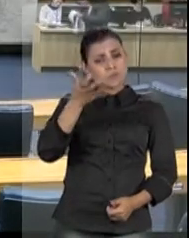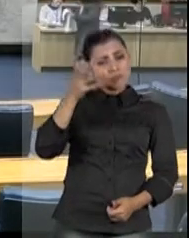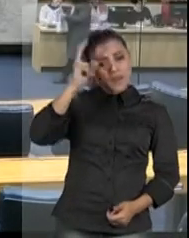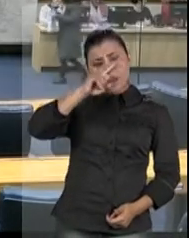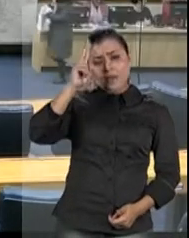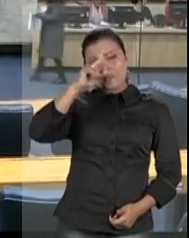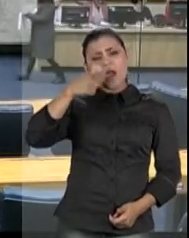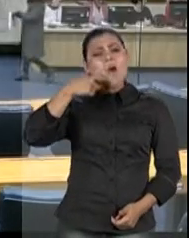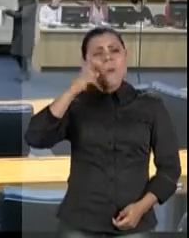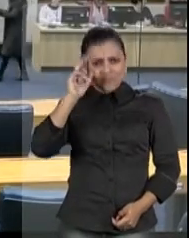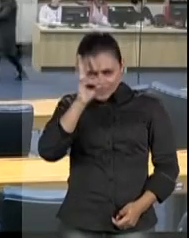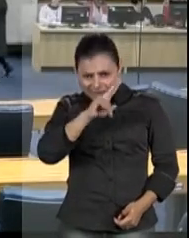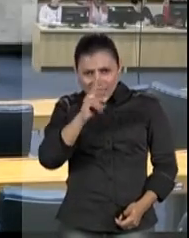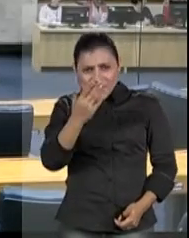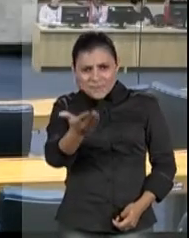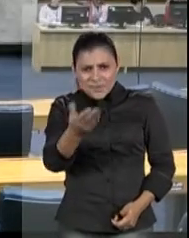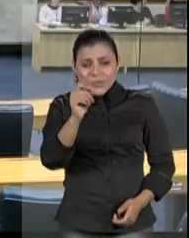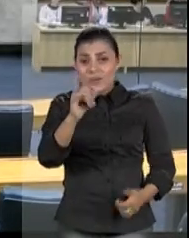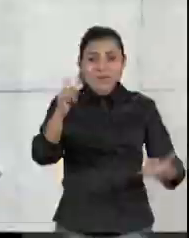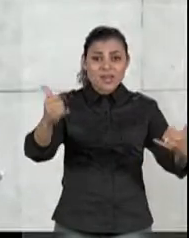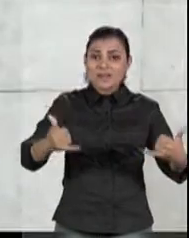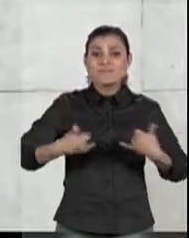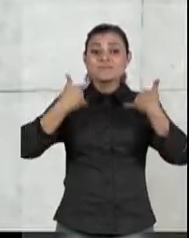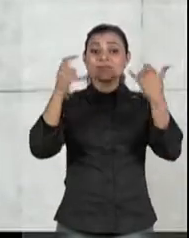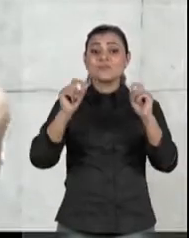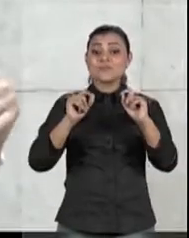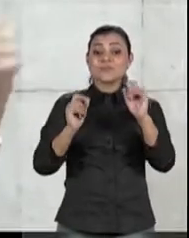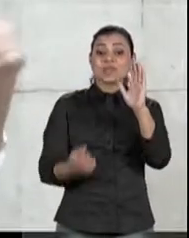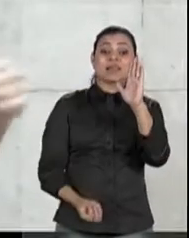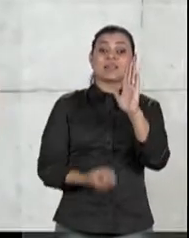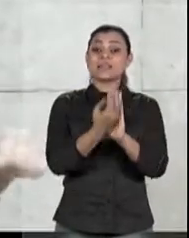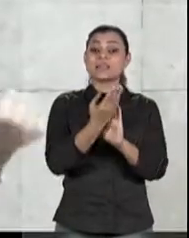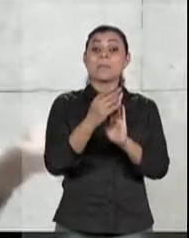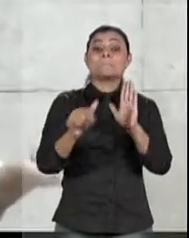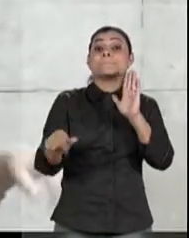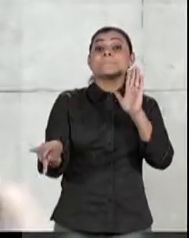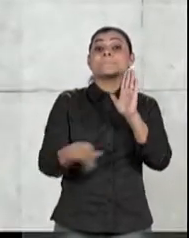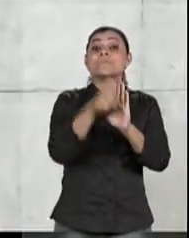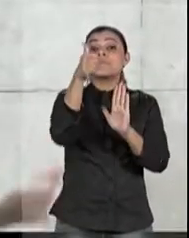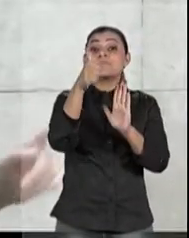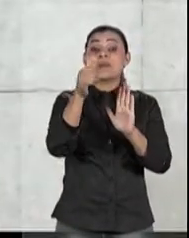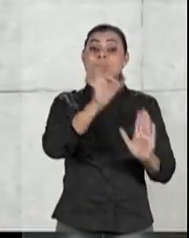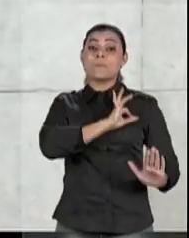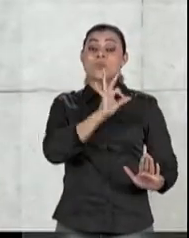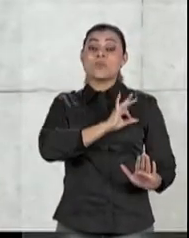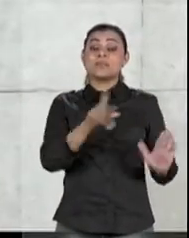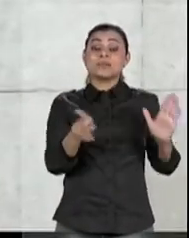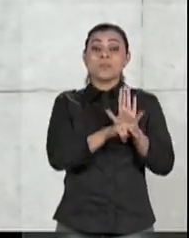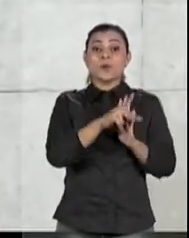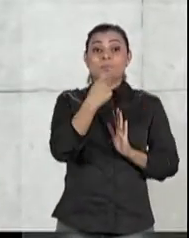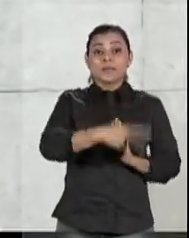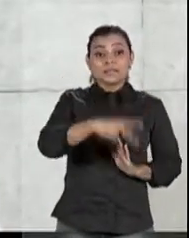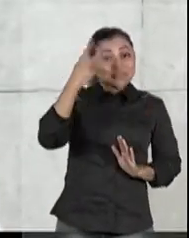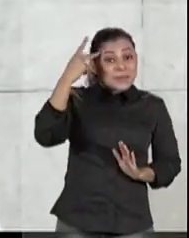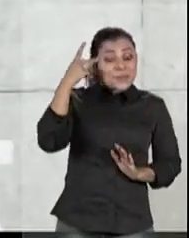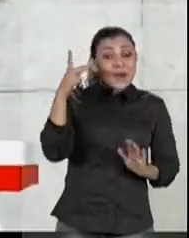ontem foi aniversário da criação da primeira Delegacia de Defesa da Mulher no Estado de São Paulo.